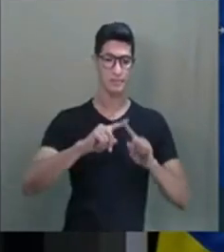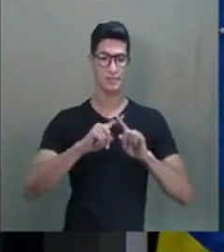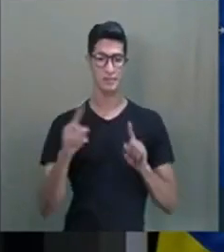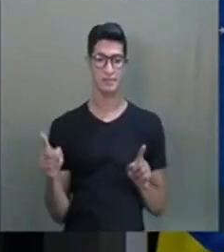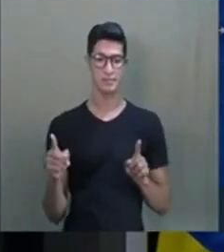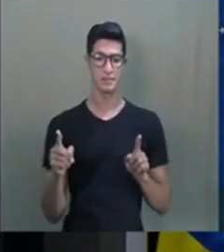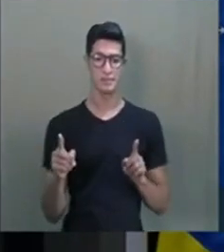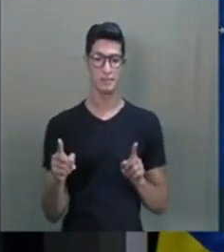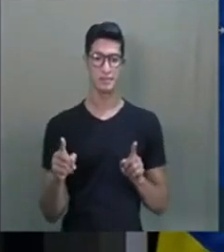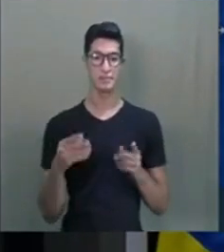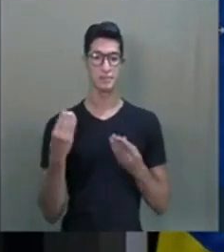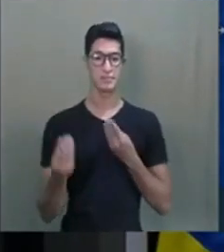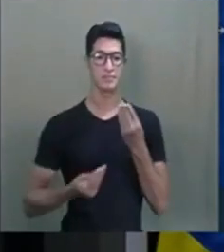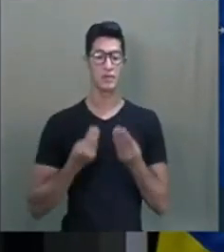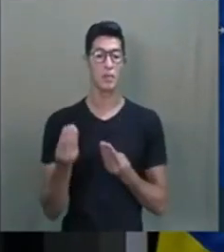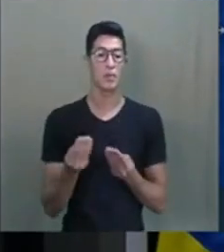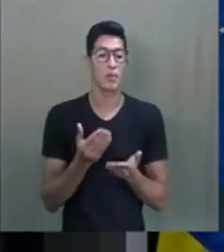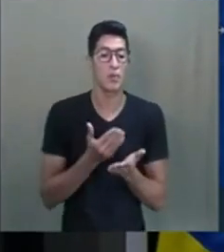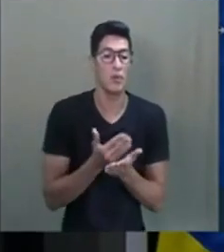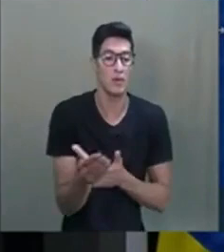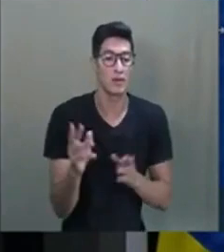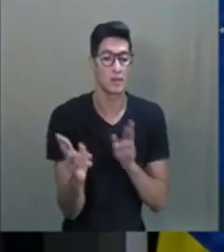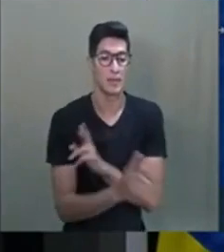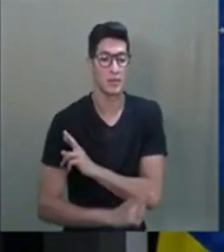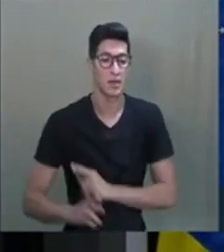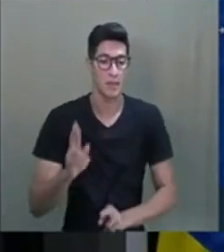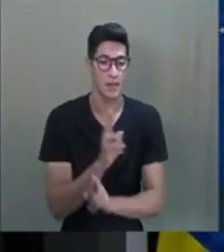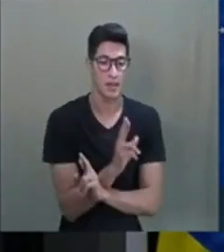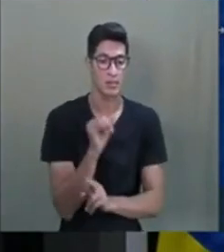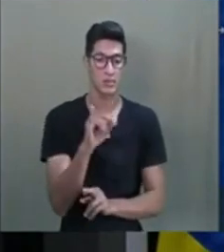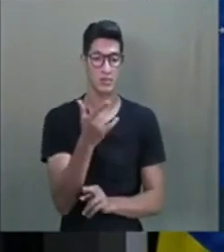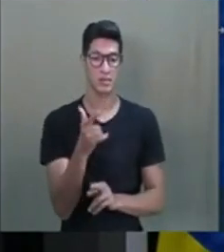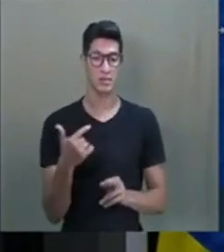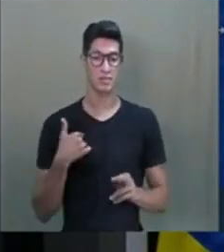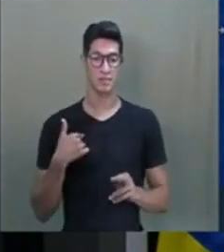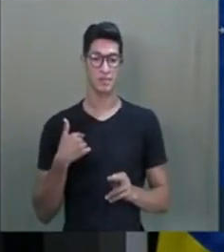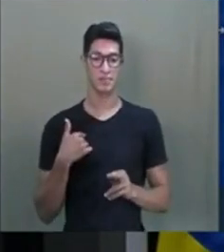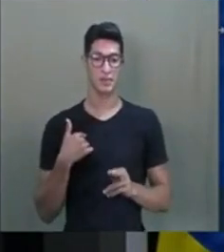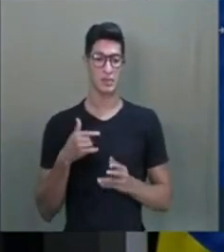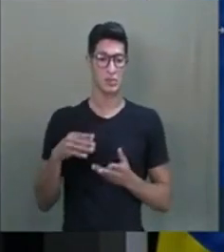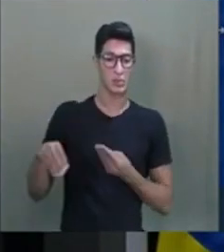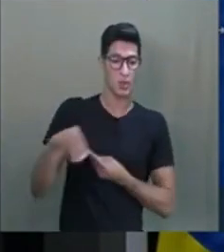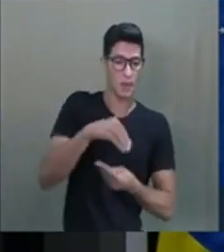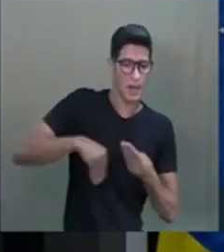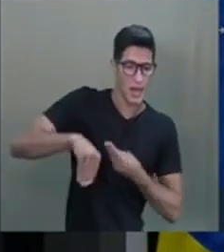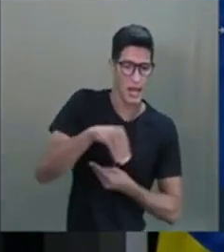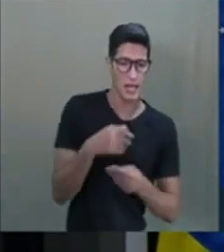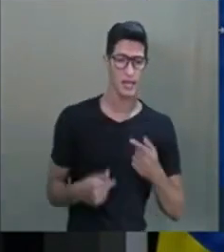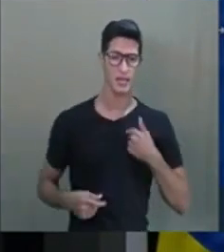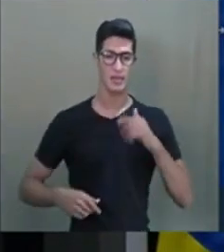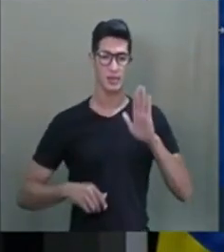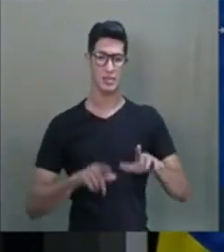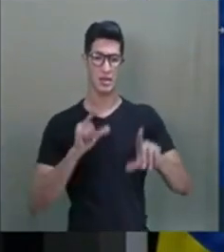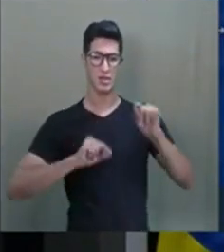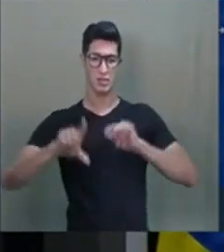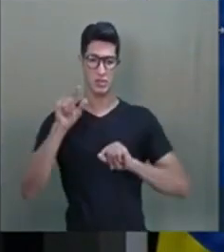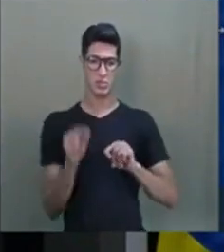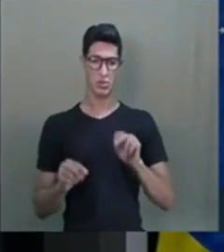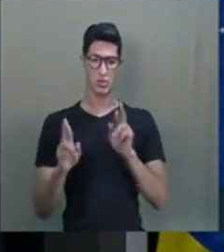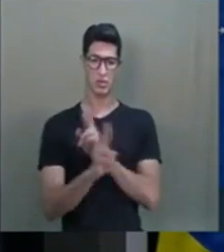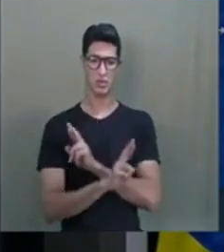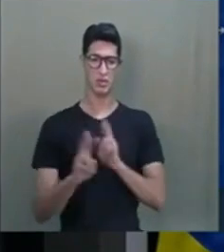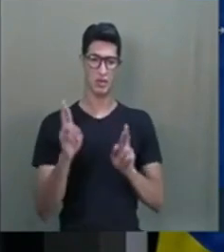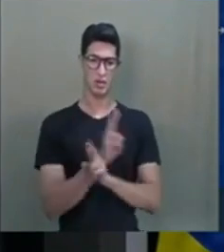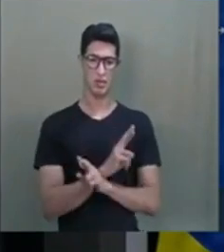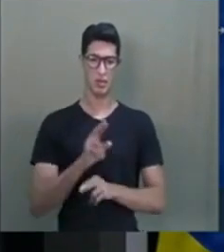que, como começa um relacionamento? Se eu sou tão emaranhada, eu já escolho um relacionamento